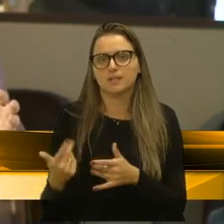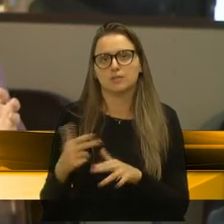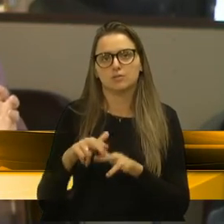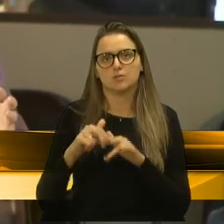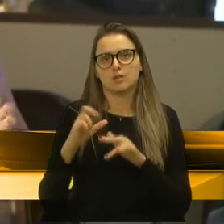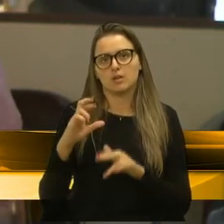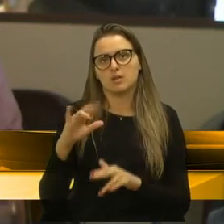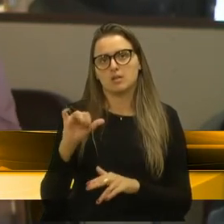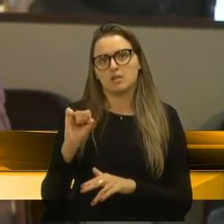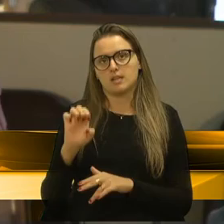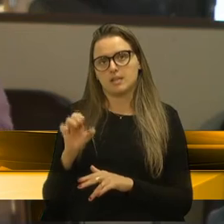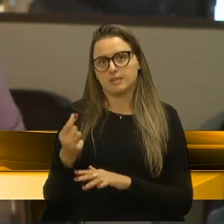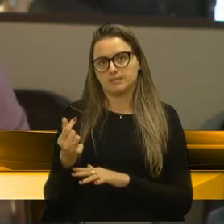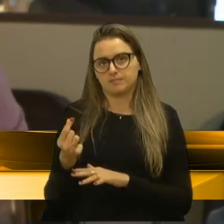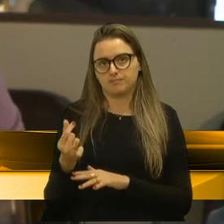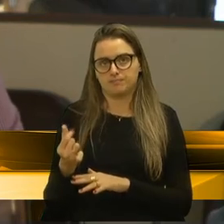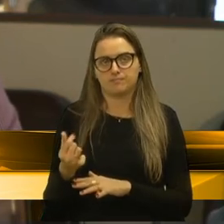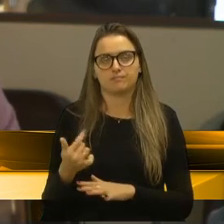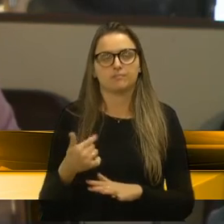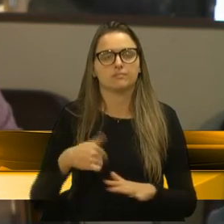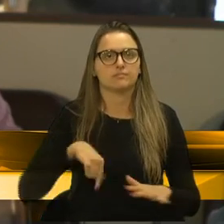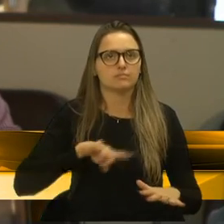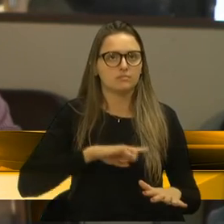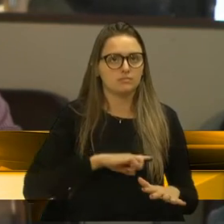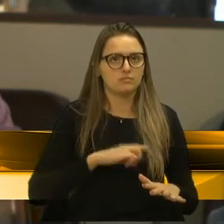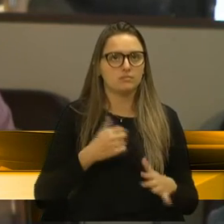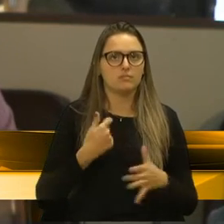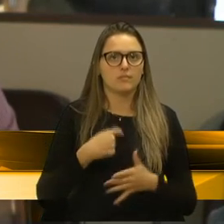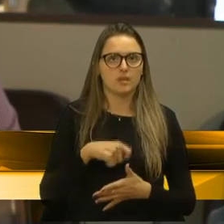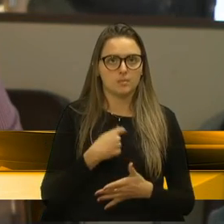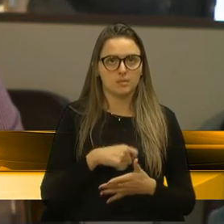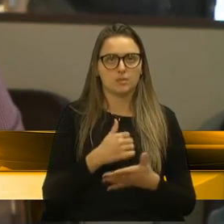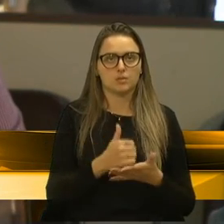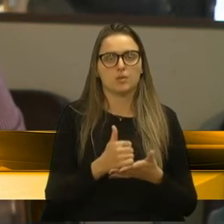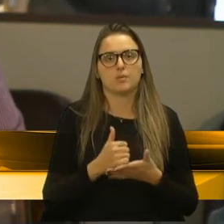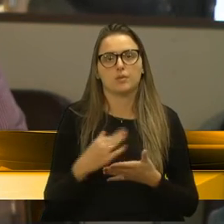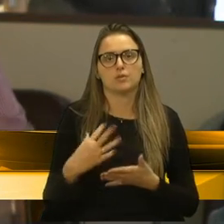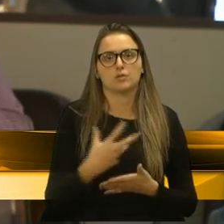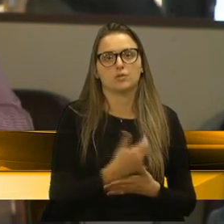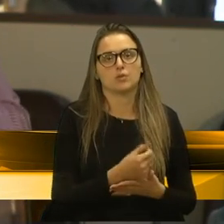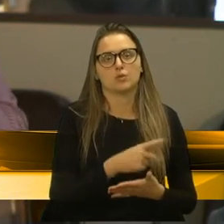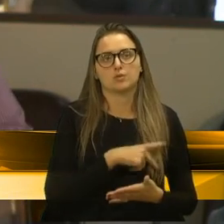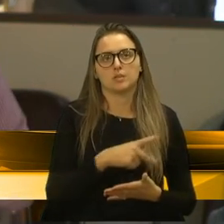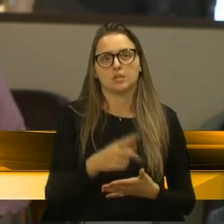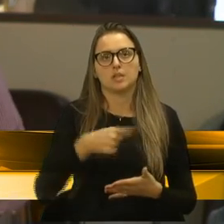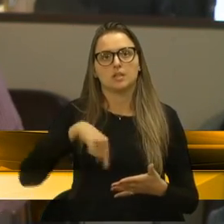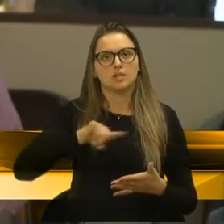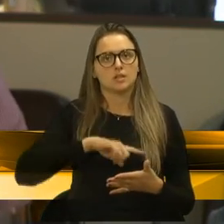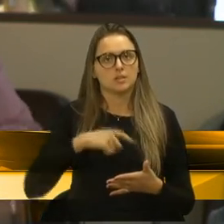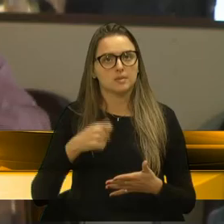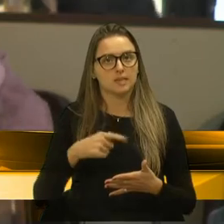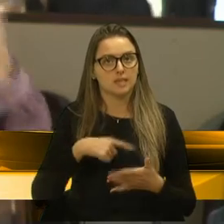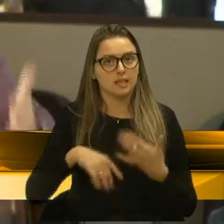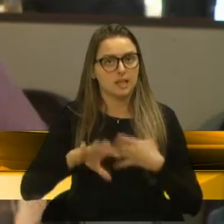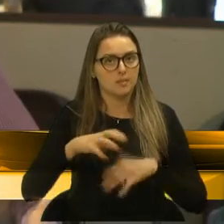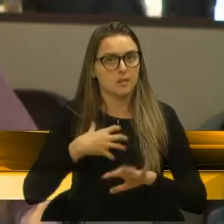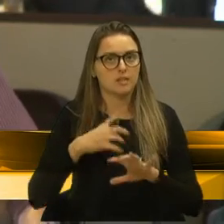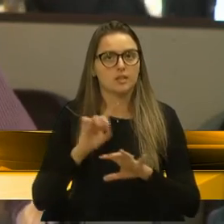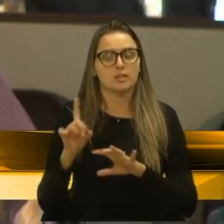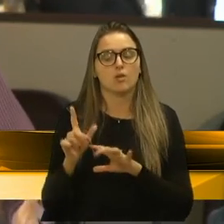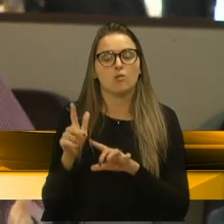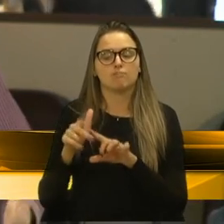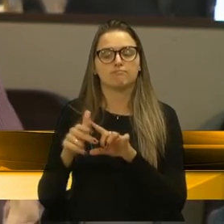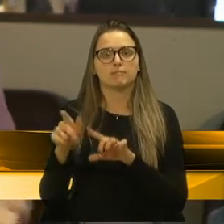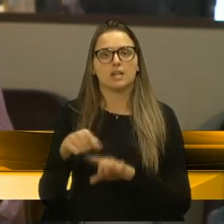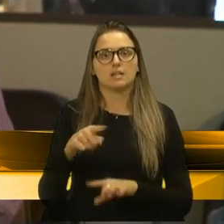financeira. E daí a precisa agir com bom senso. Então, era isso, senhor presidente. Só para dizer que a gente precisa ter muita sensibilidade, não é cortar na carne.